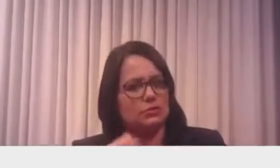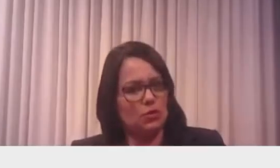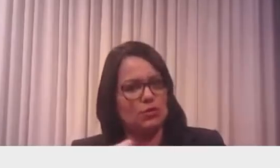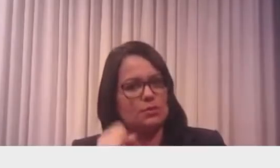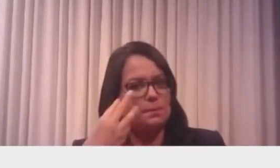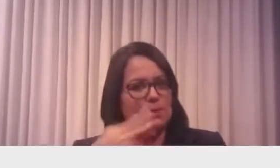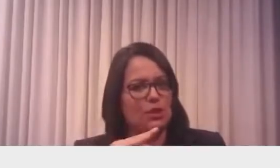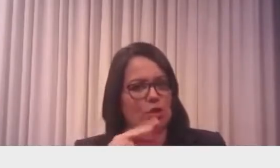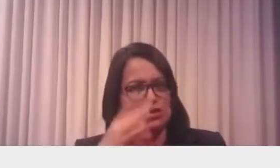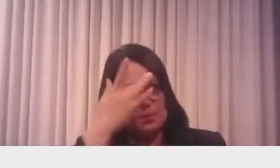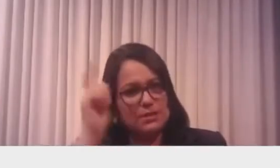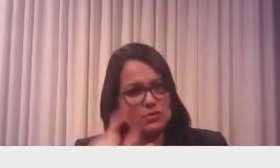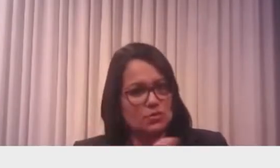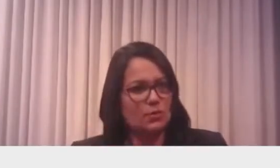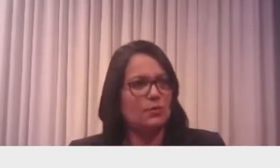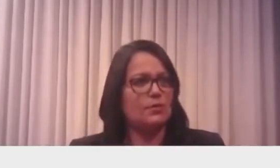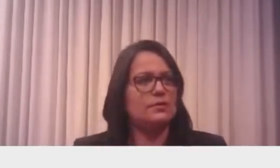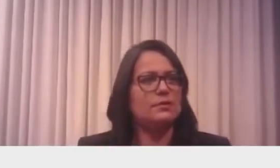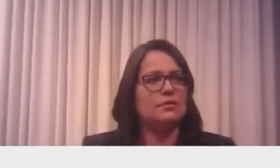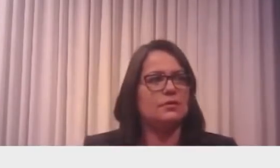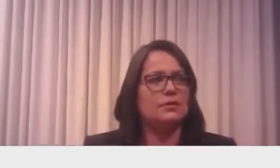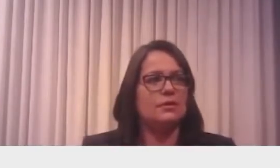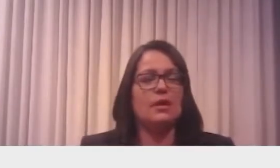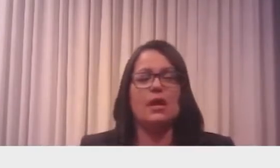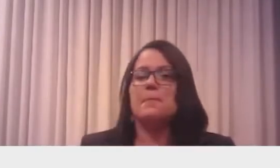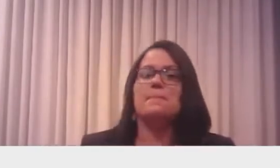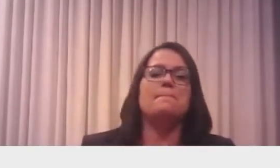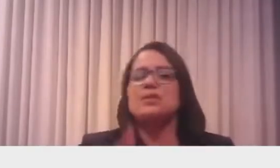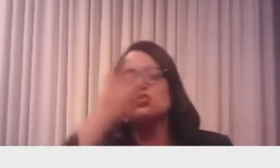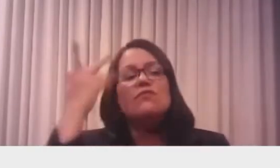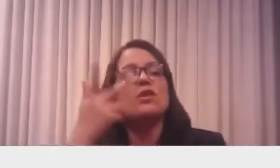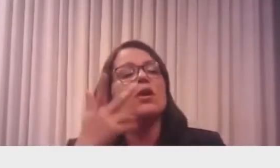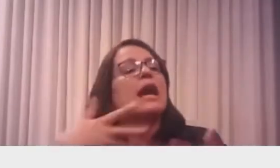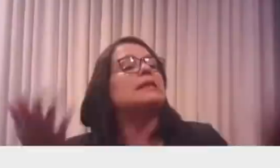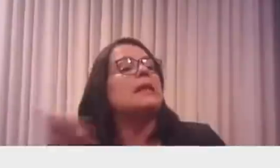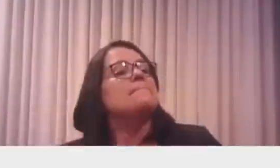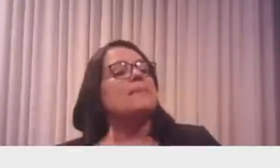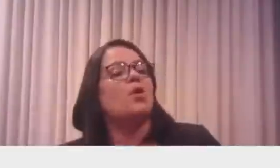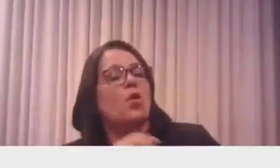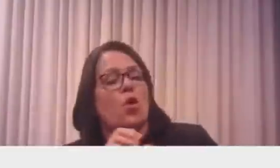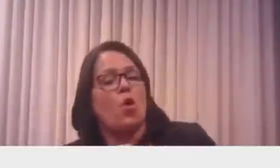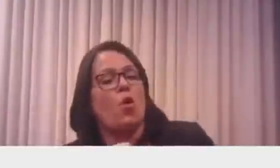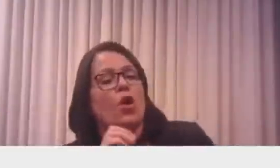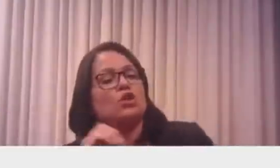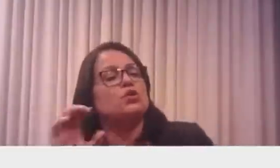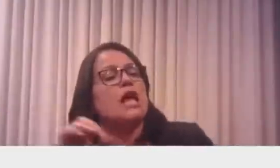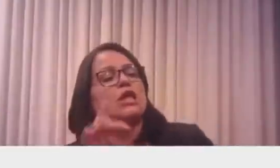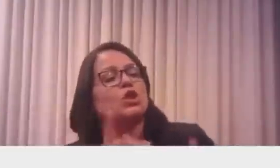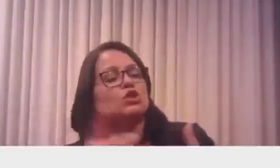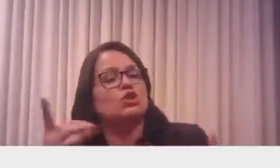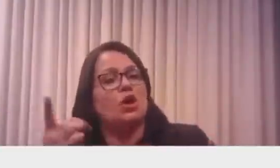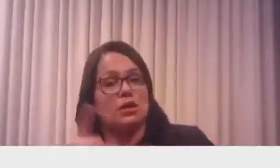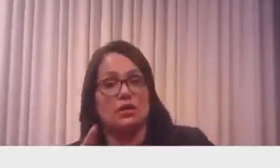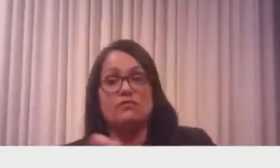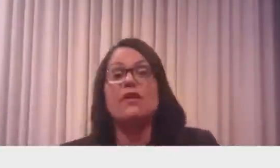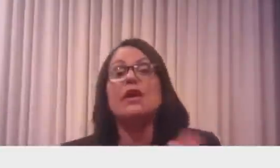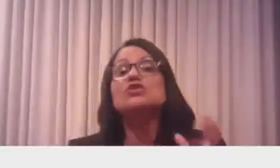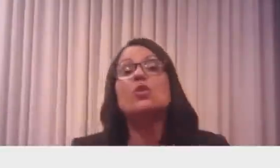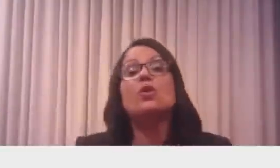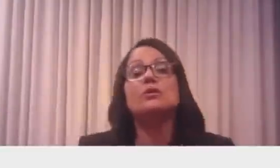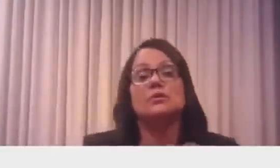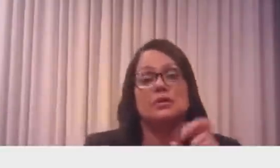dólares o auxílio emergencial. Deram, desagumam, desceu o cacete, cadê meus 800 dólares? É só fazer as contas. 5 de 600